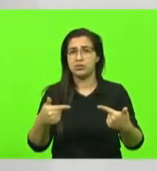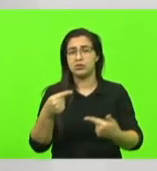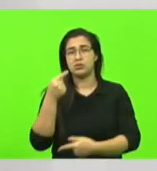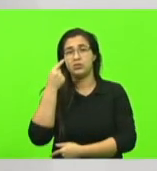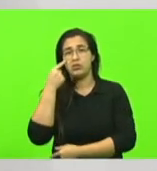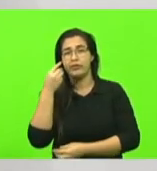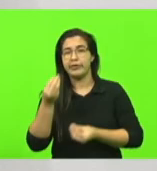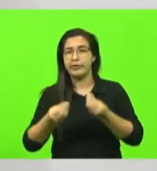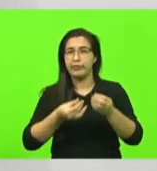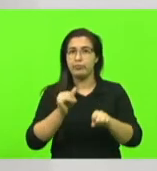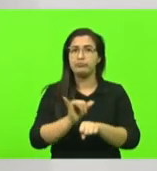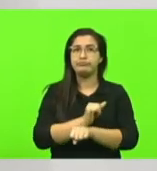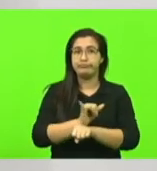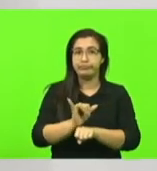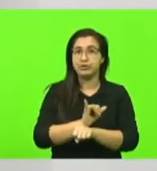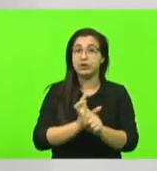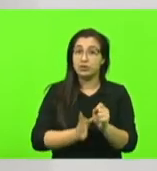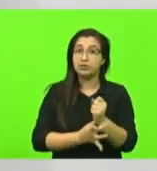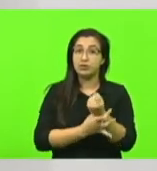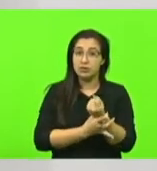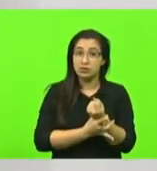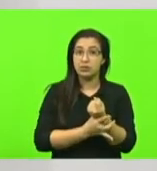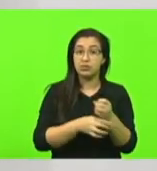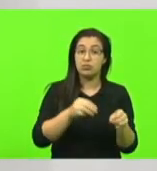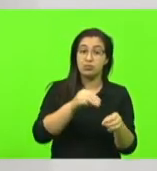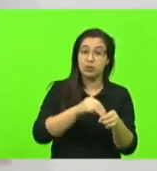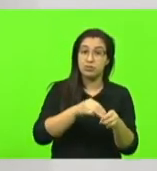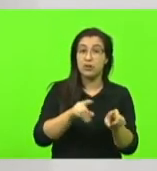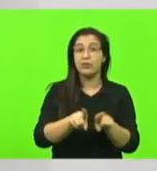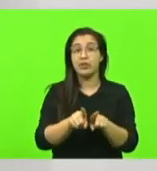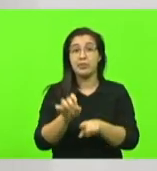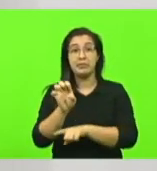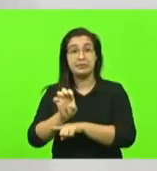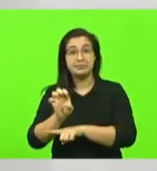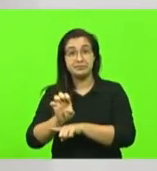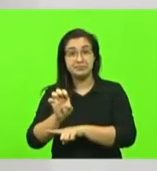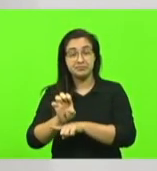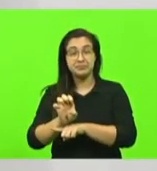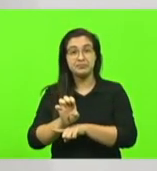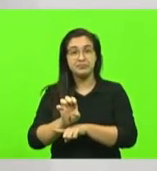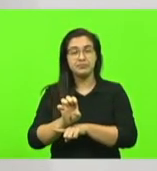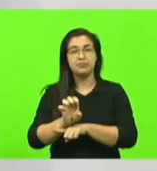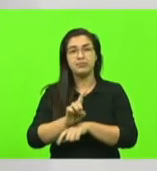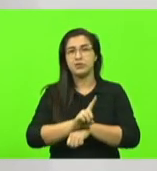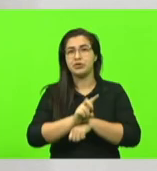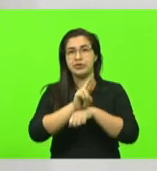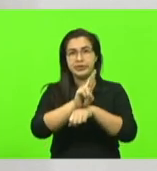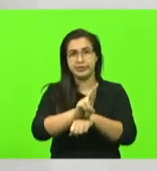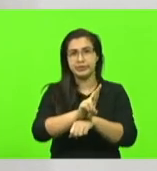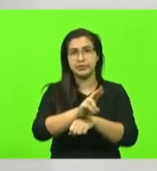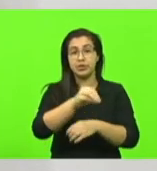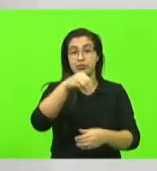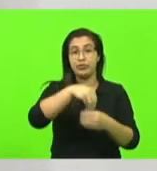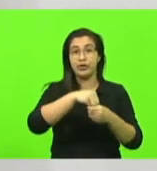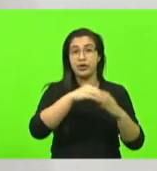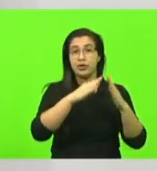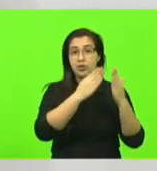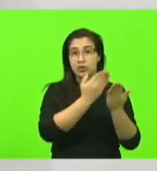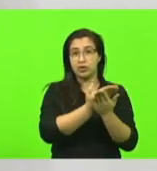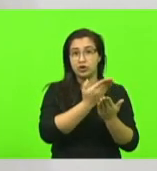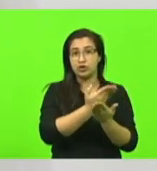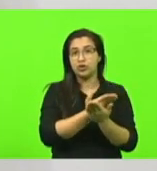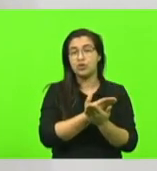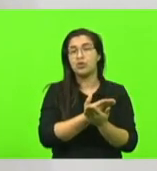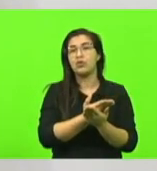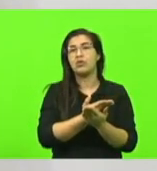administrações municipais estaduais direção de escolas de creche para